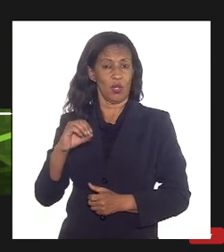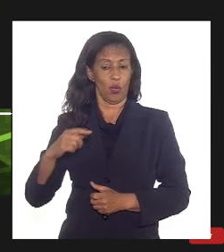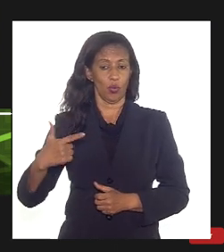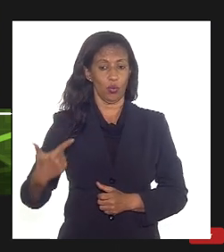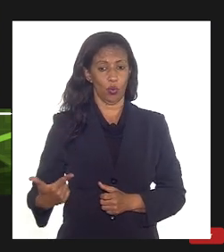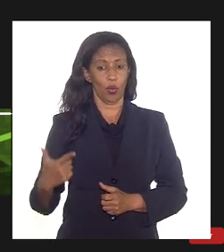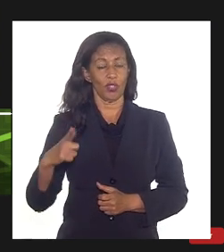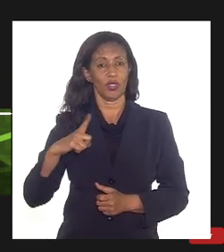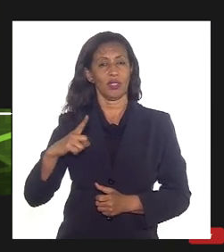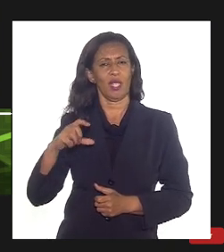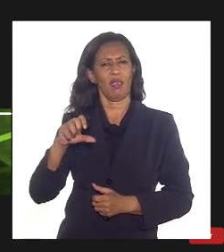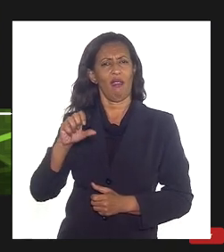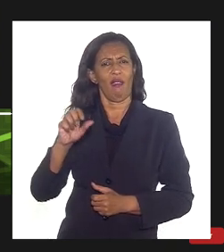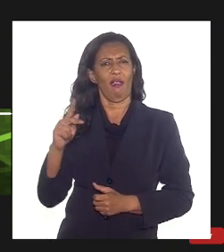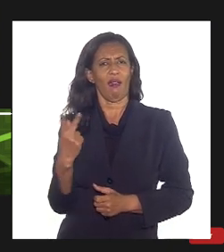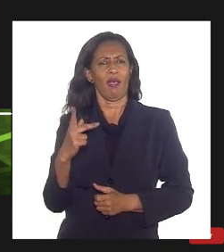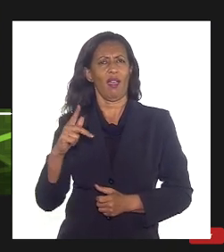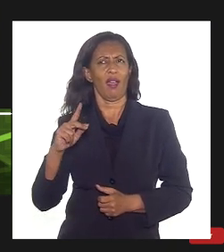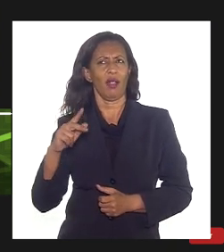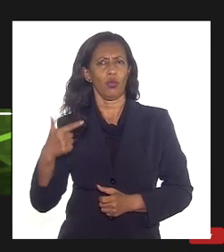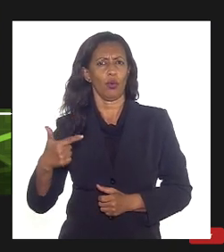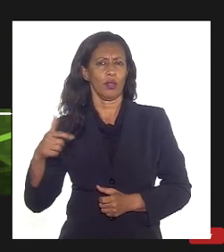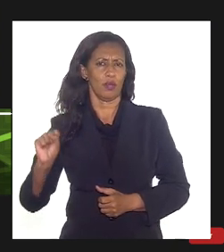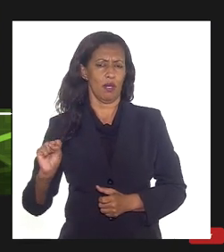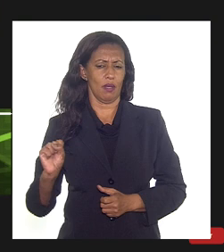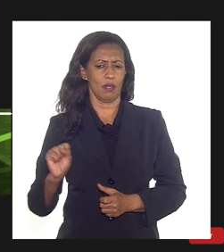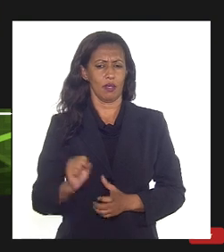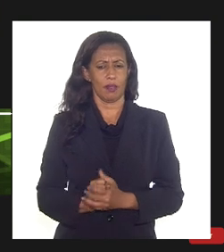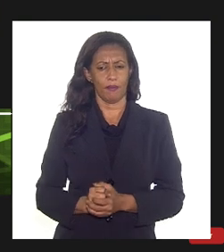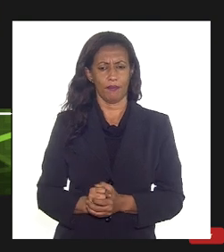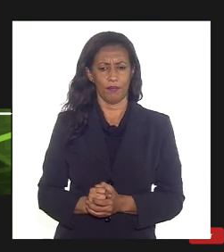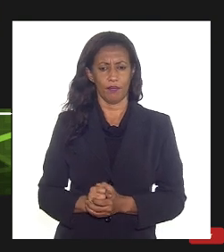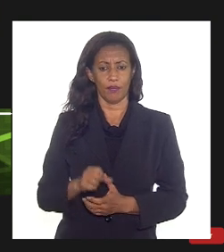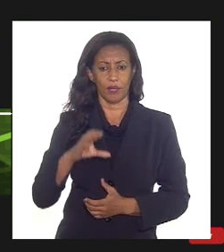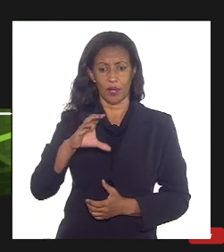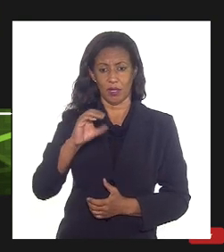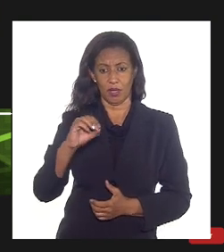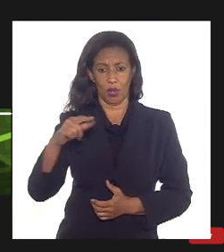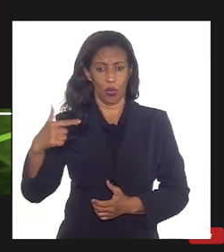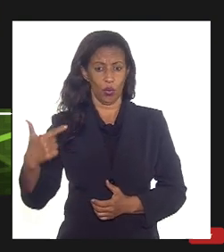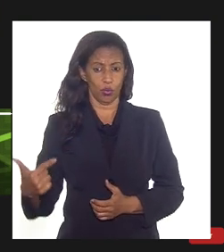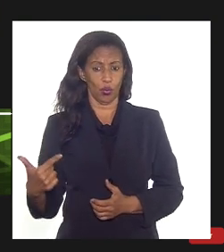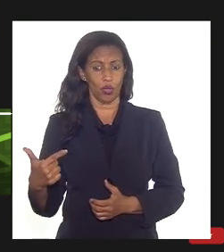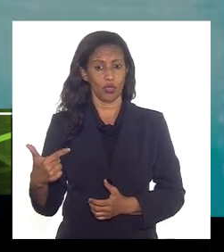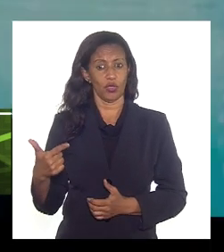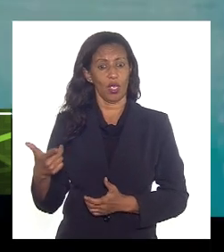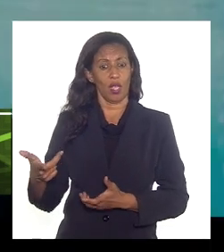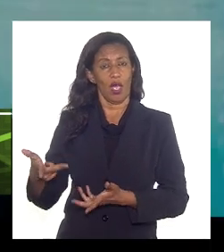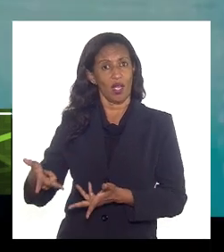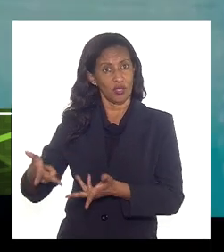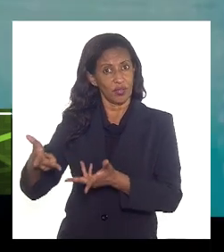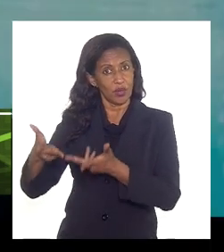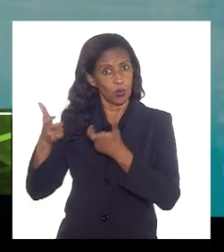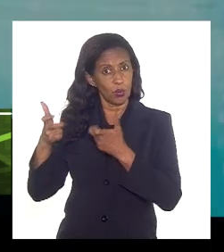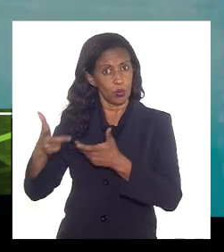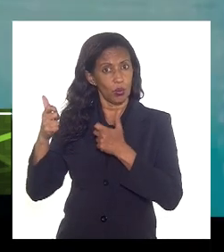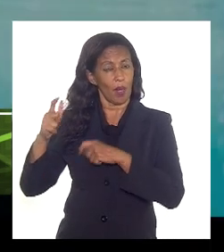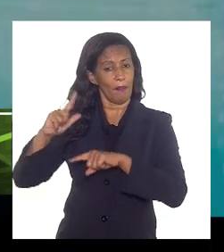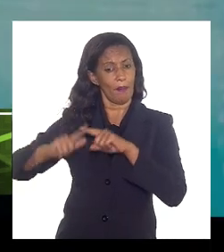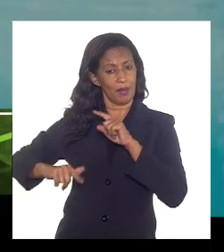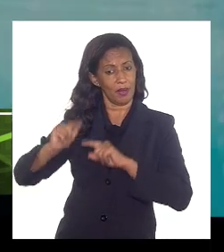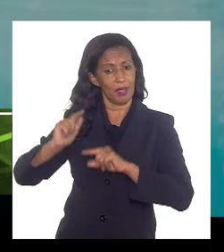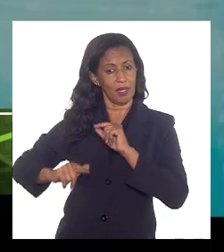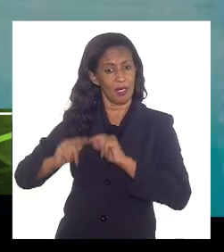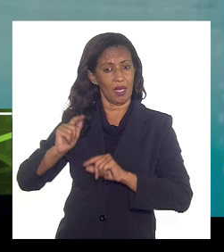também H2S e no caso CO2 às vezes em quantidades são bem materiais em